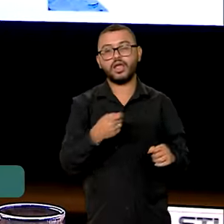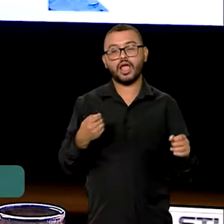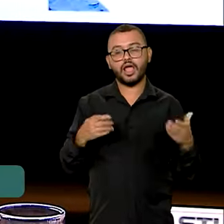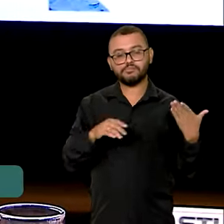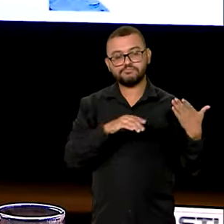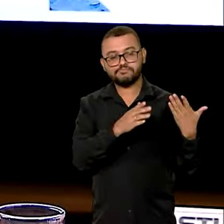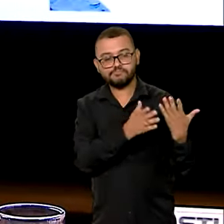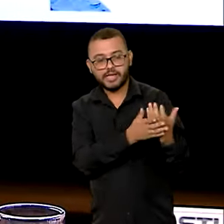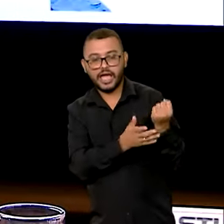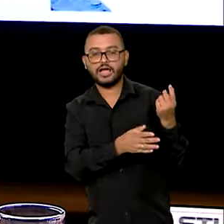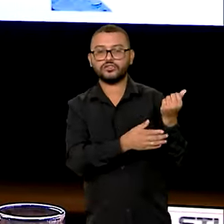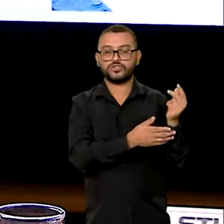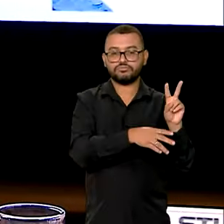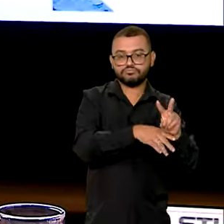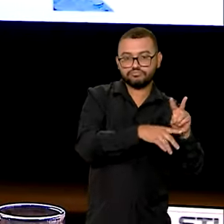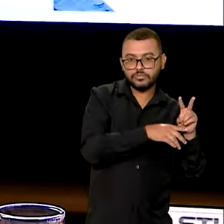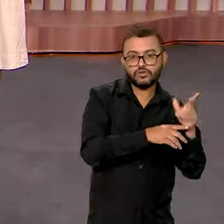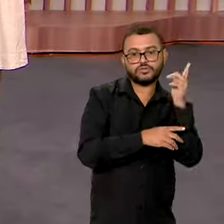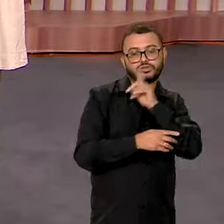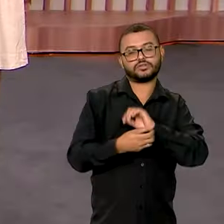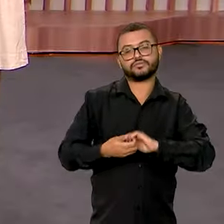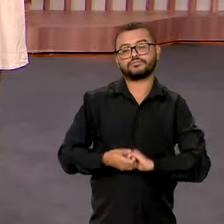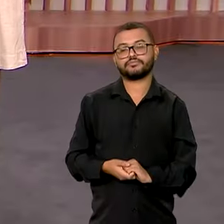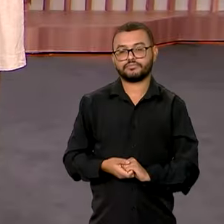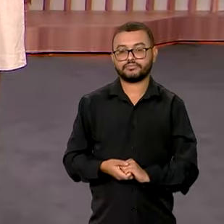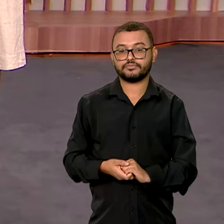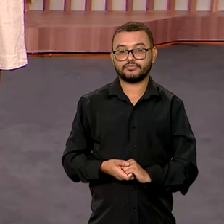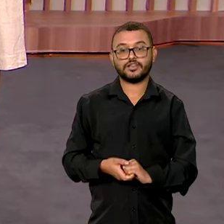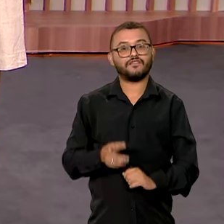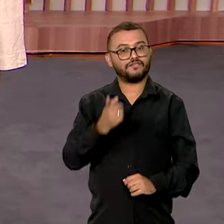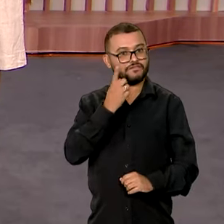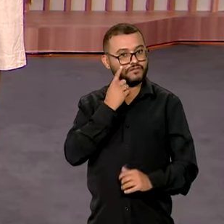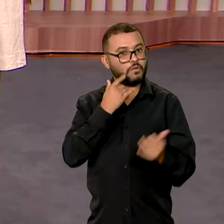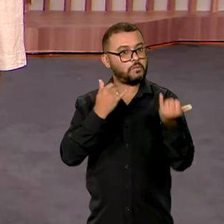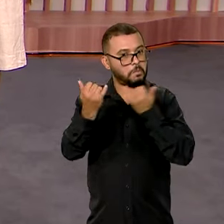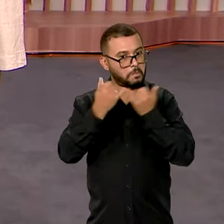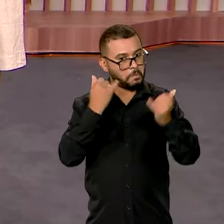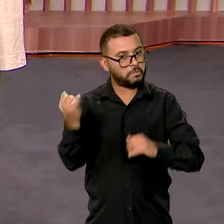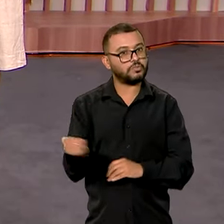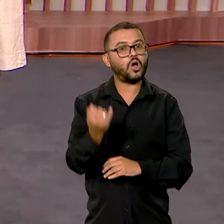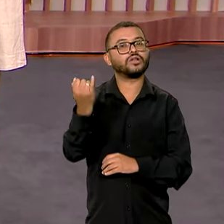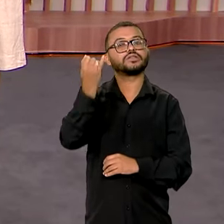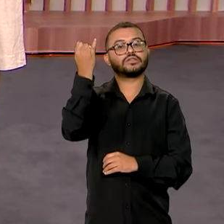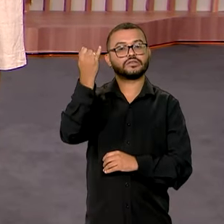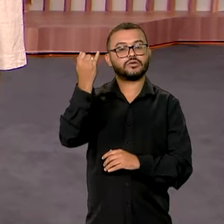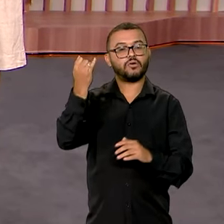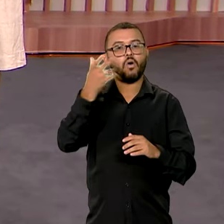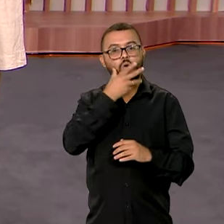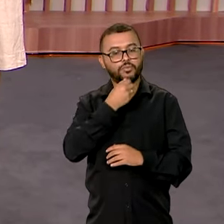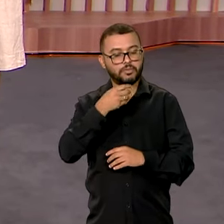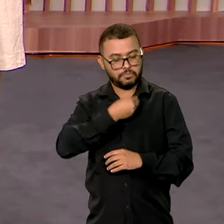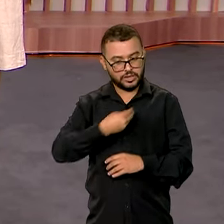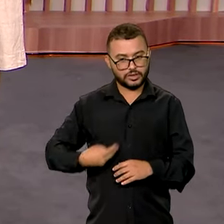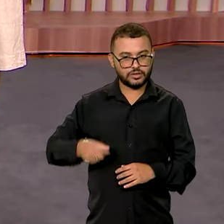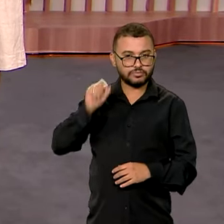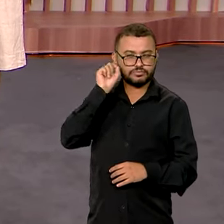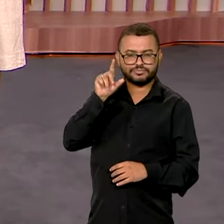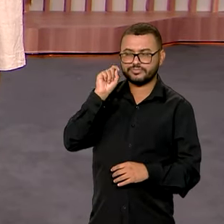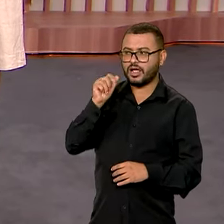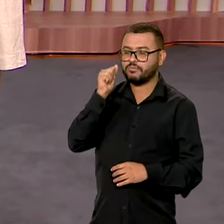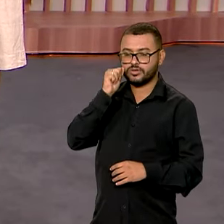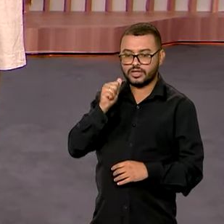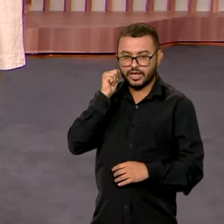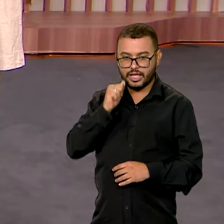acessar o recurso e recomeçar a sua vida. É isso, informações importantes do ministro Carlos Fávaro. Karine, muito